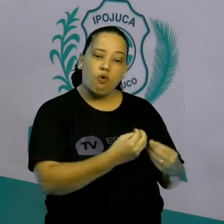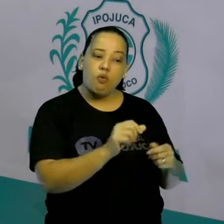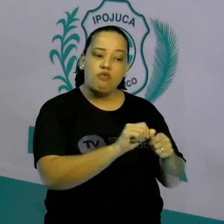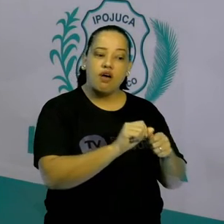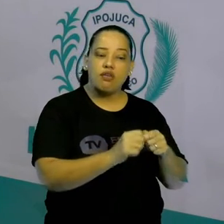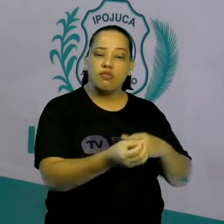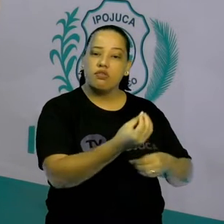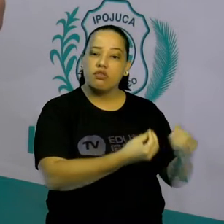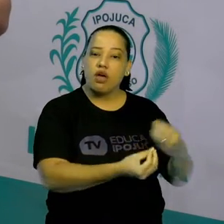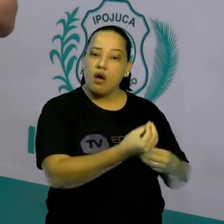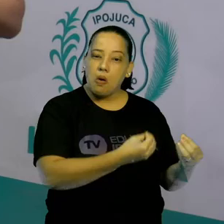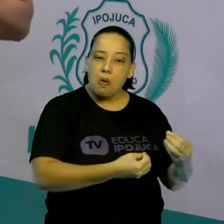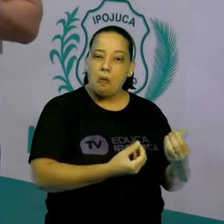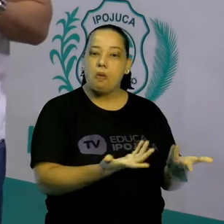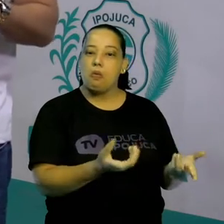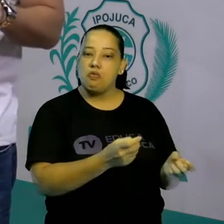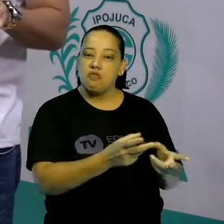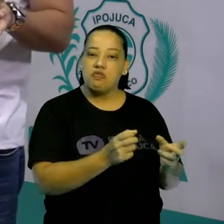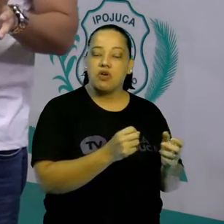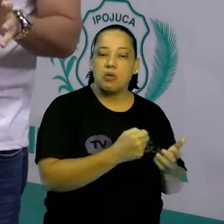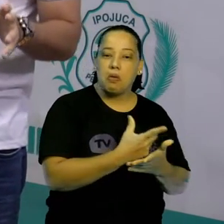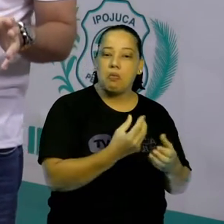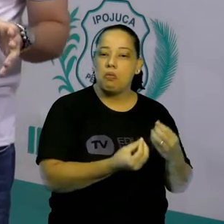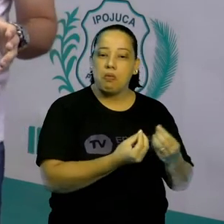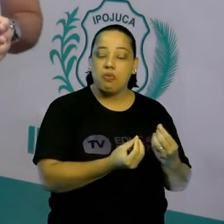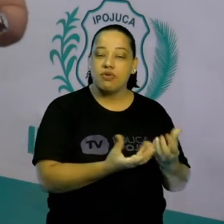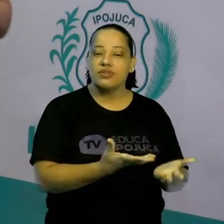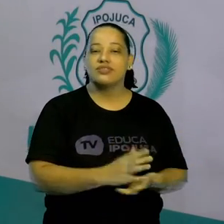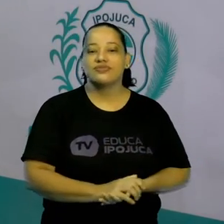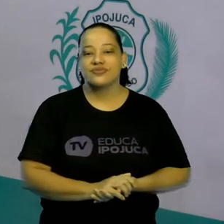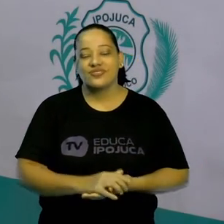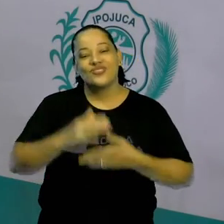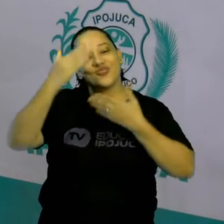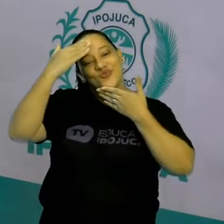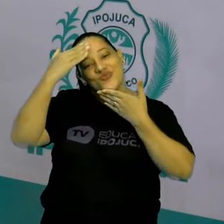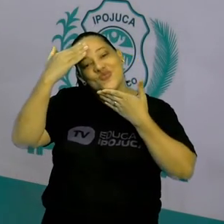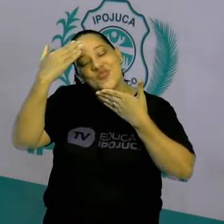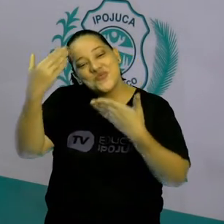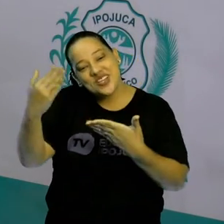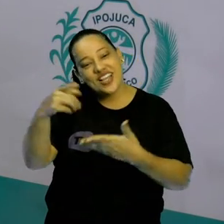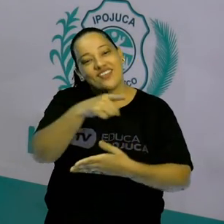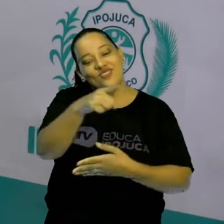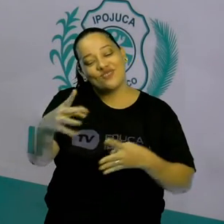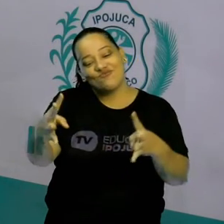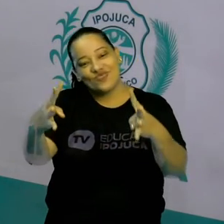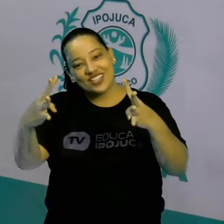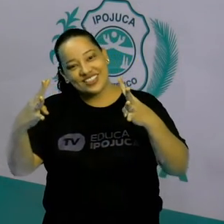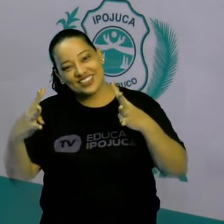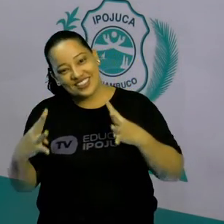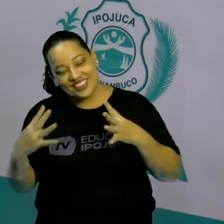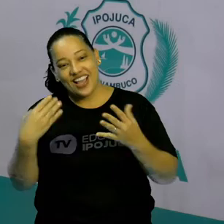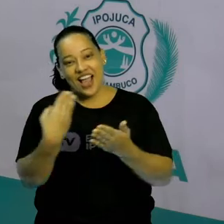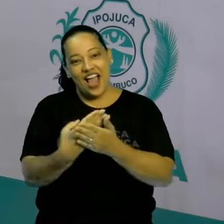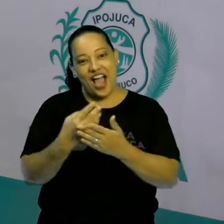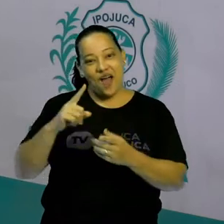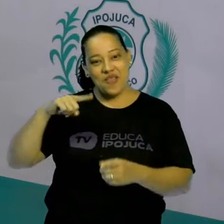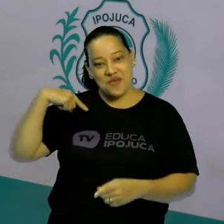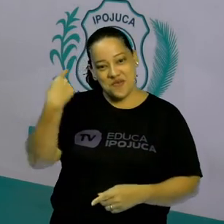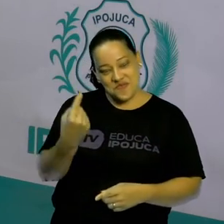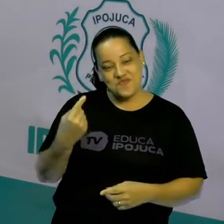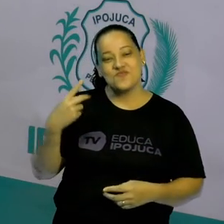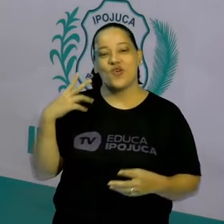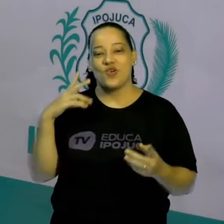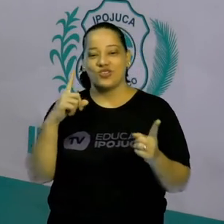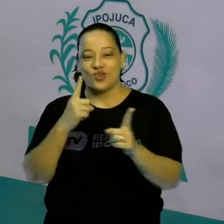eles faziam comércio. Ok, pessoal? Muito obrigado pela atenção de vocês. Nos vemos na próxima aula.